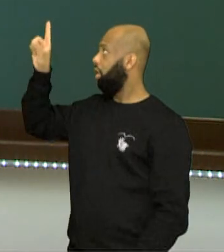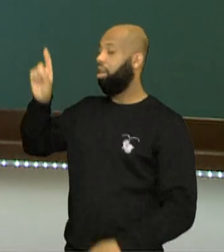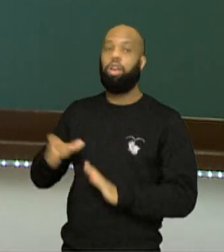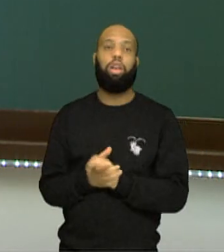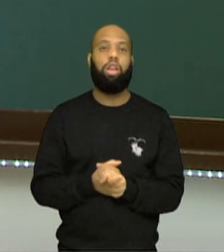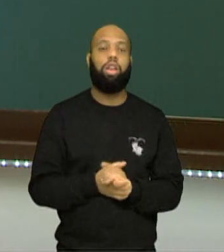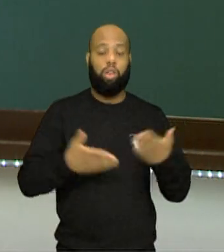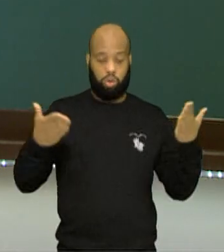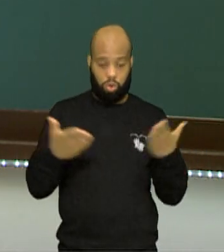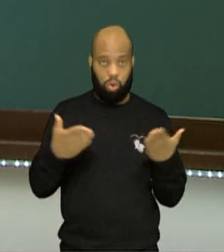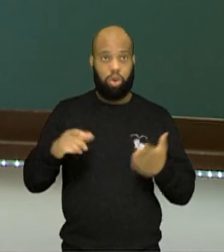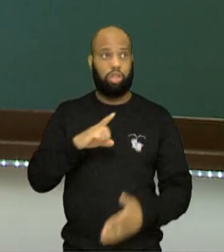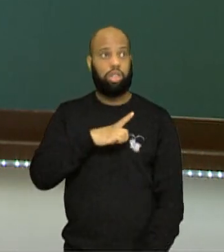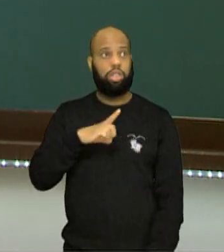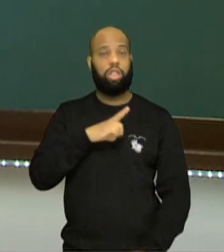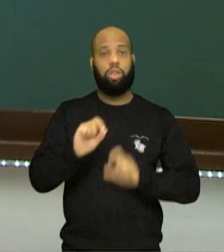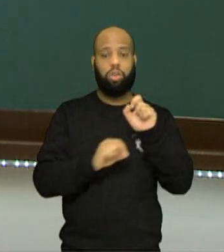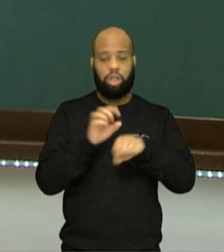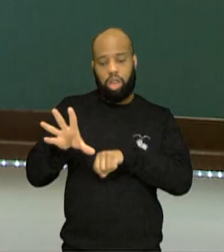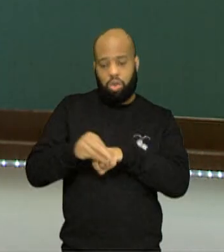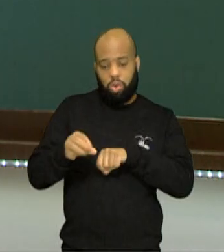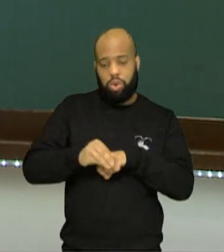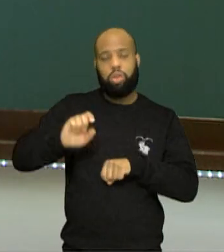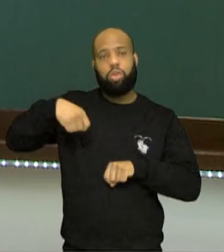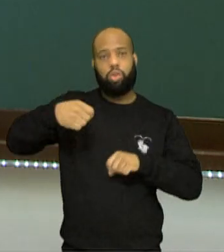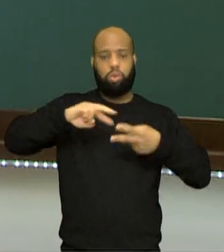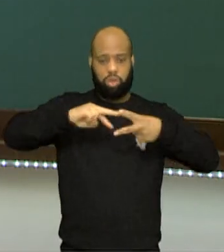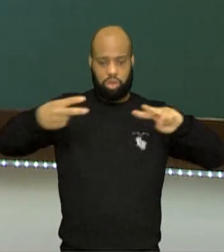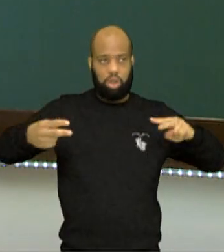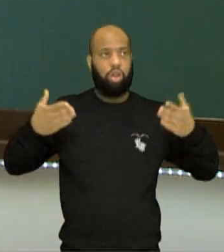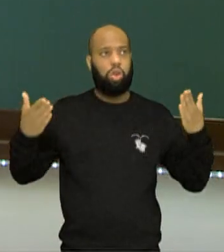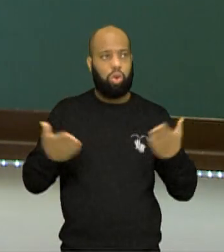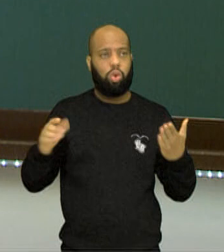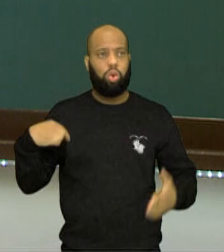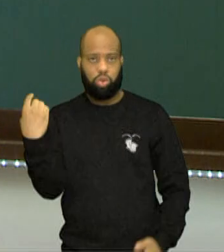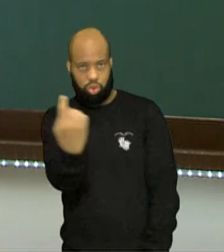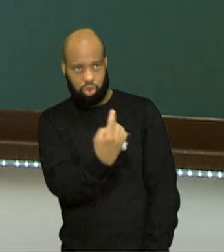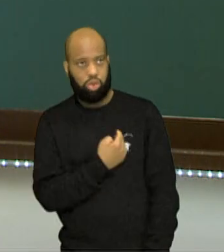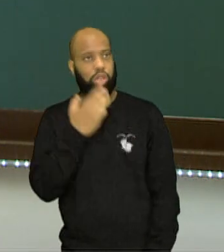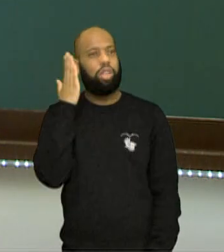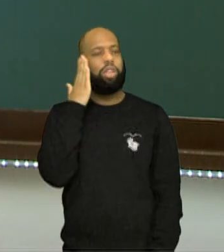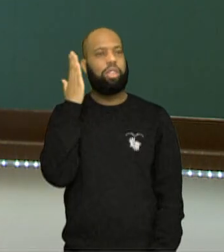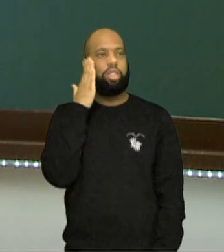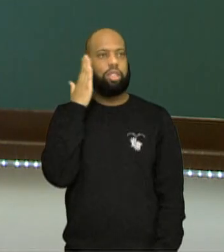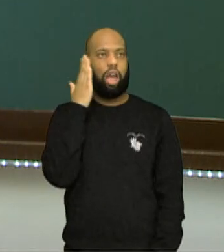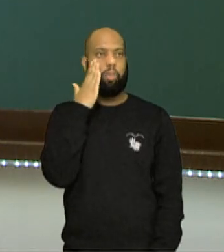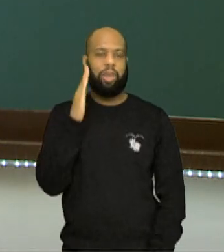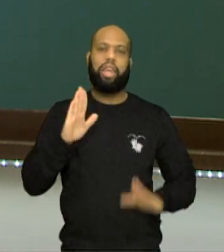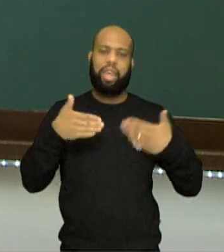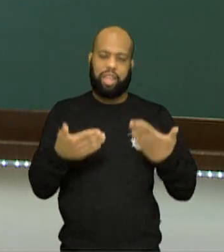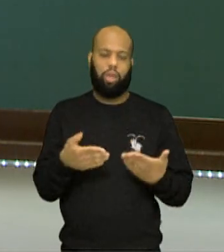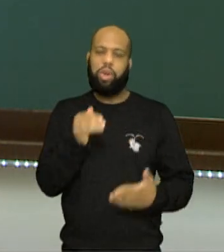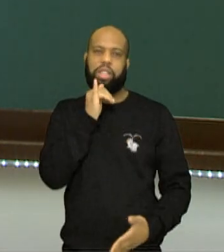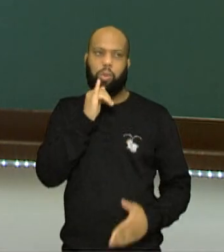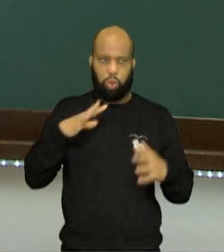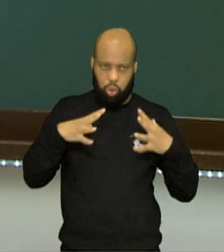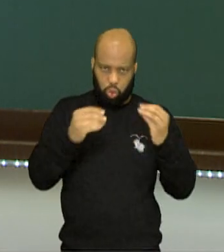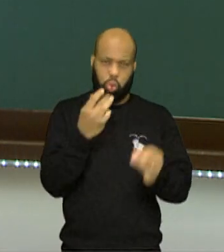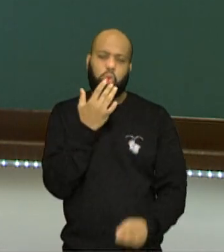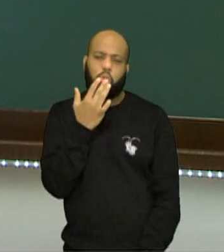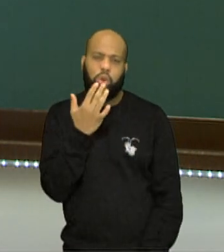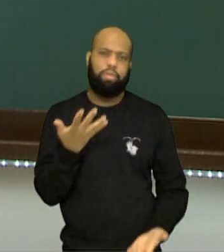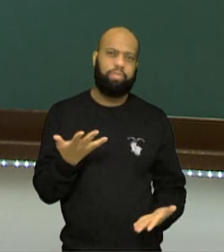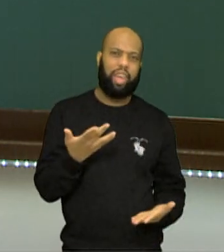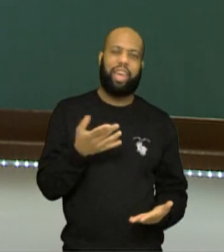muito mais conhecimento de genética e hoje, então, nós sabemos que nem todas as características adquiridas serão